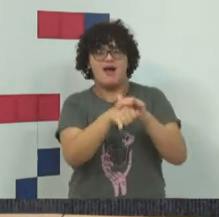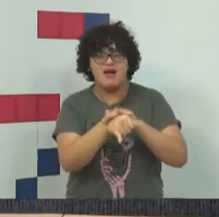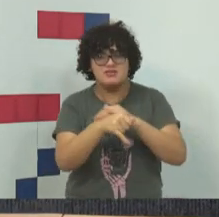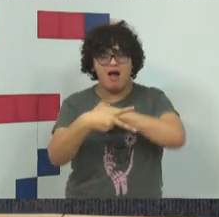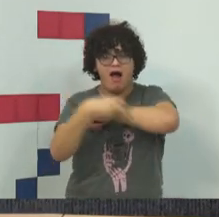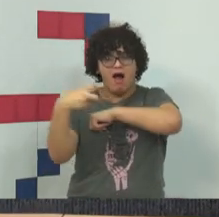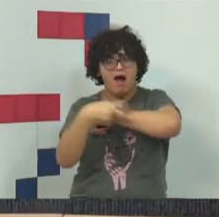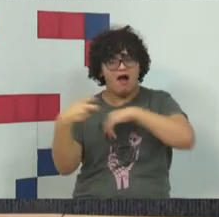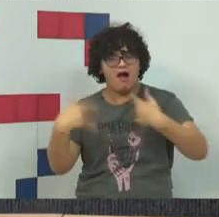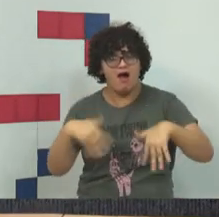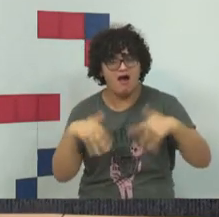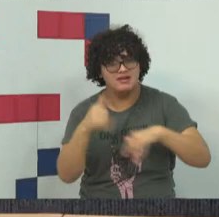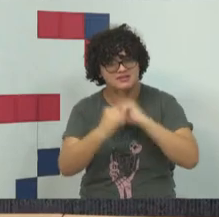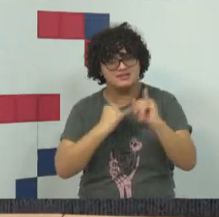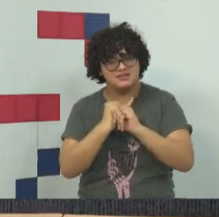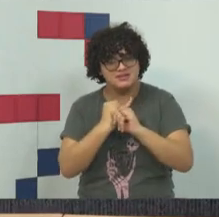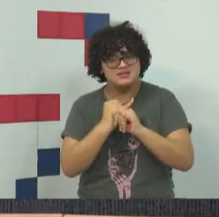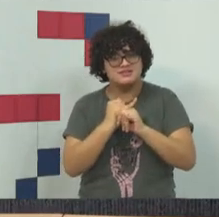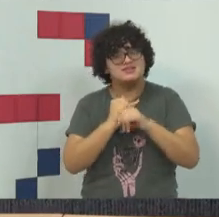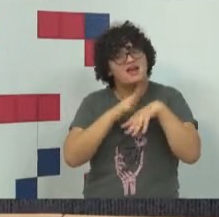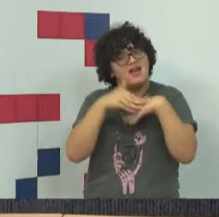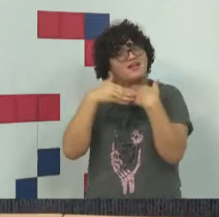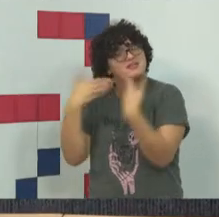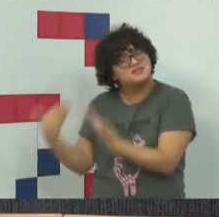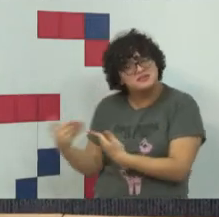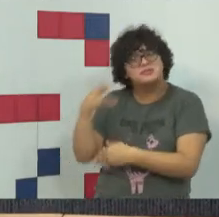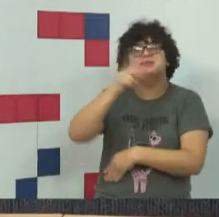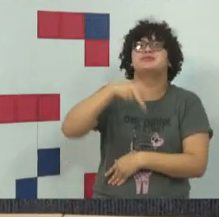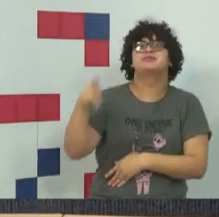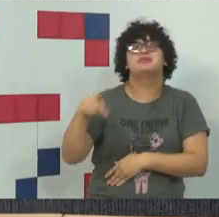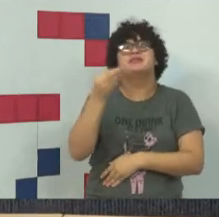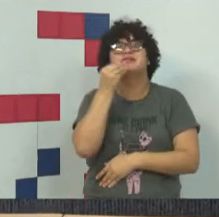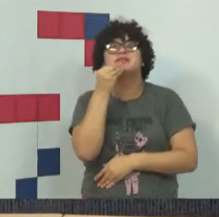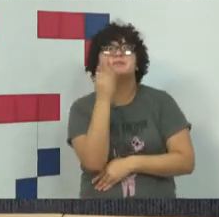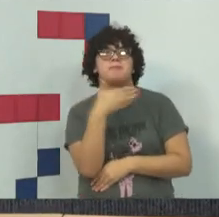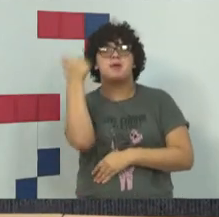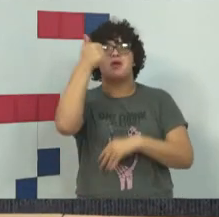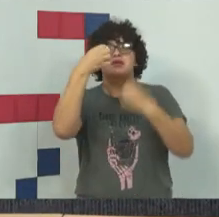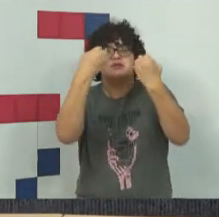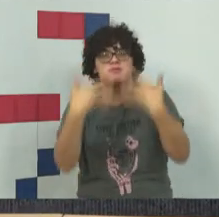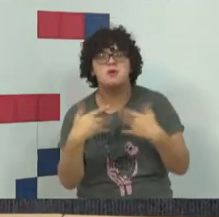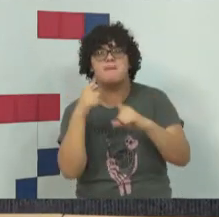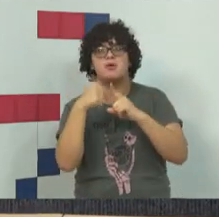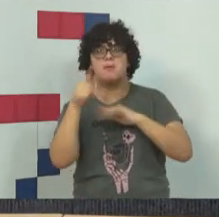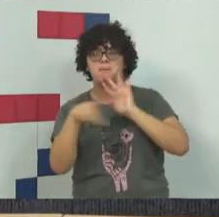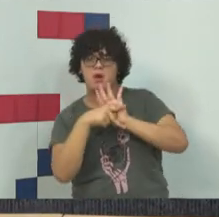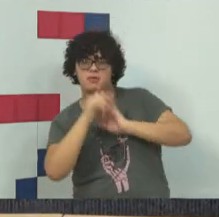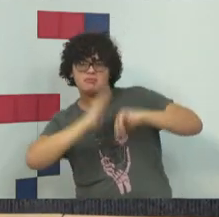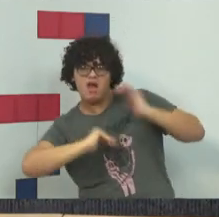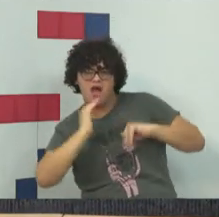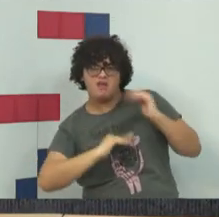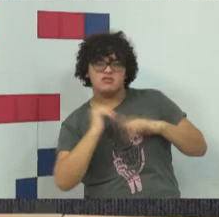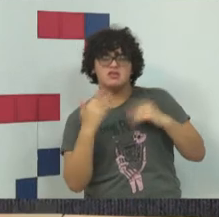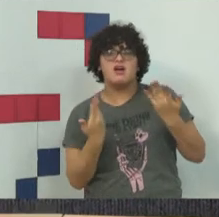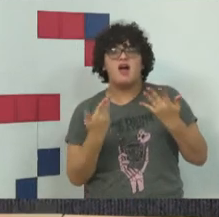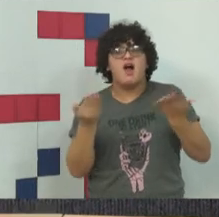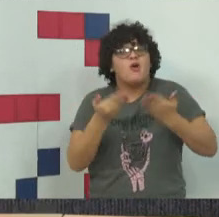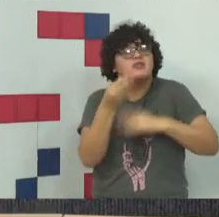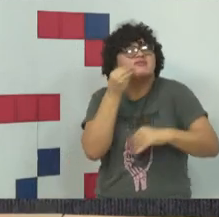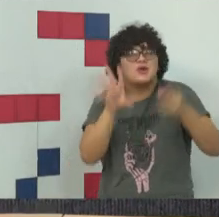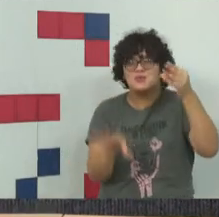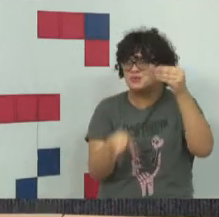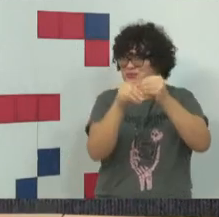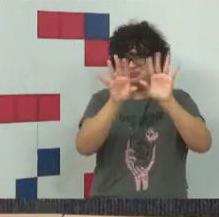que o CIDO vai depurar melhor essa, porque vai trazer a prática para cá, portanto, uma conclusão